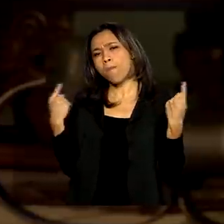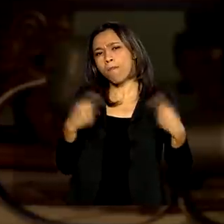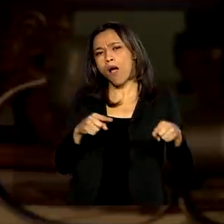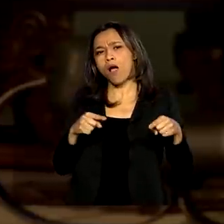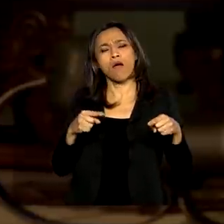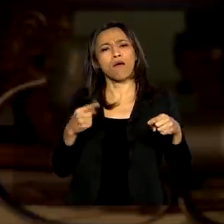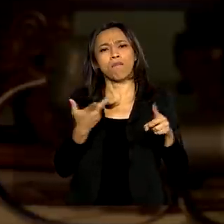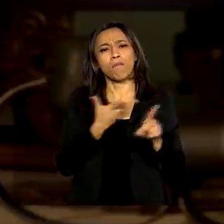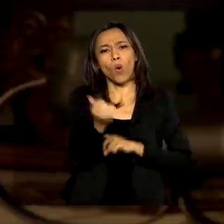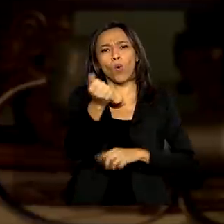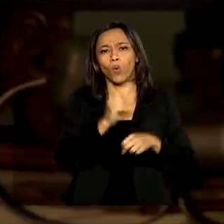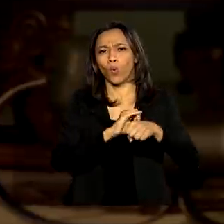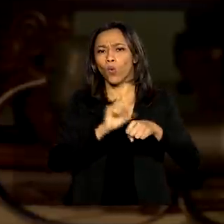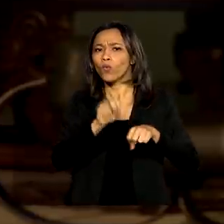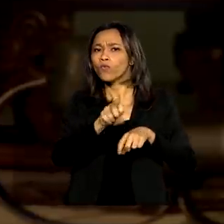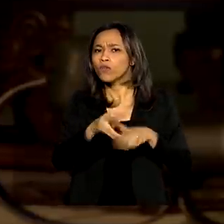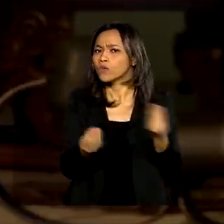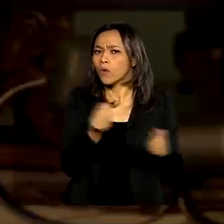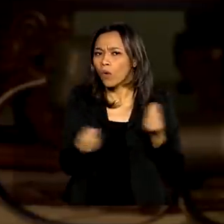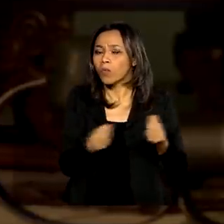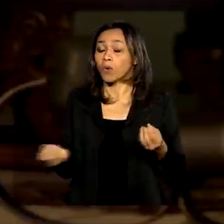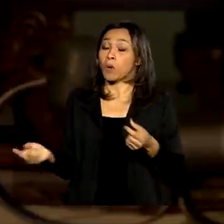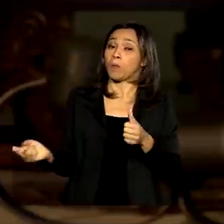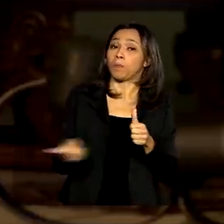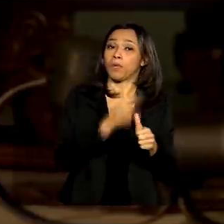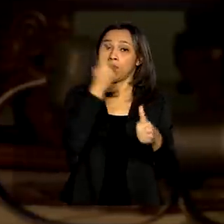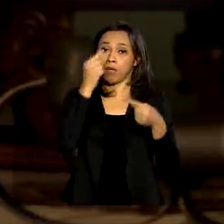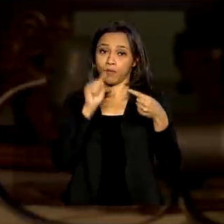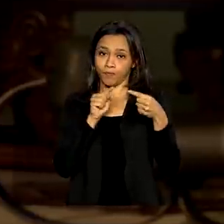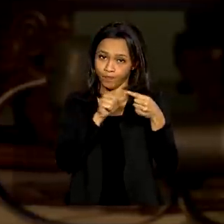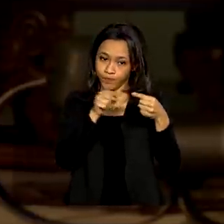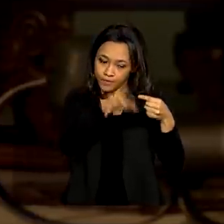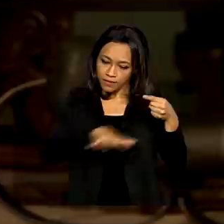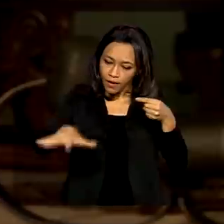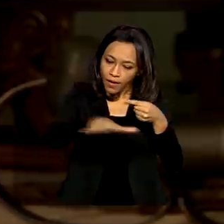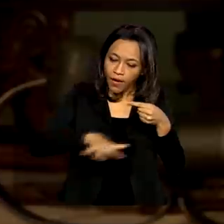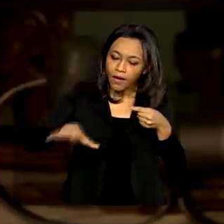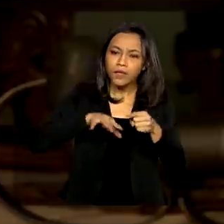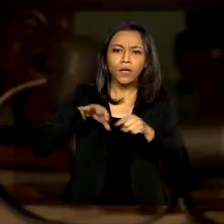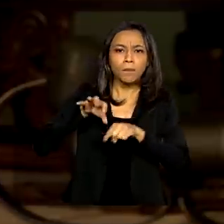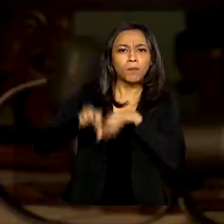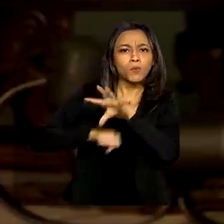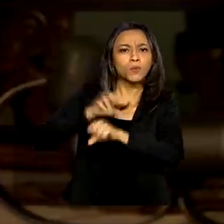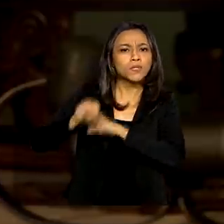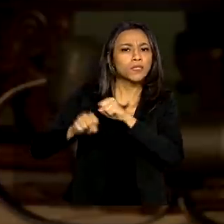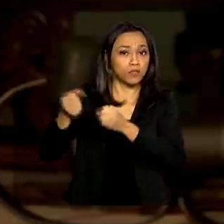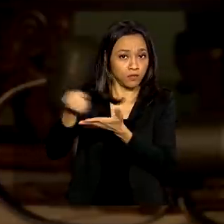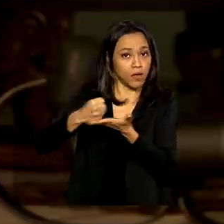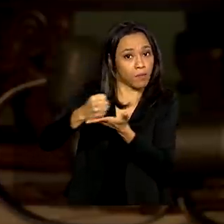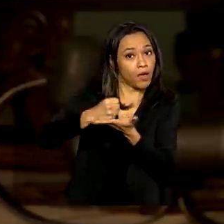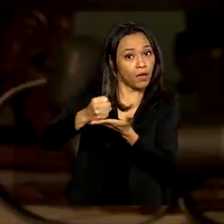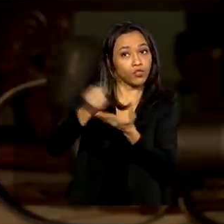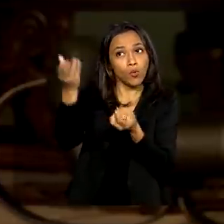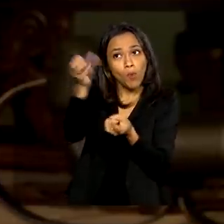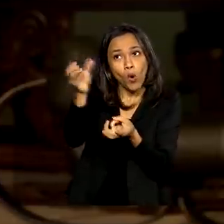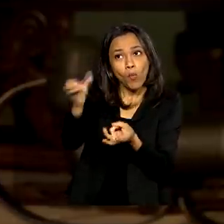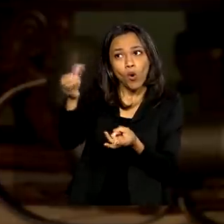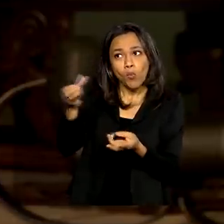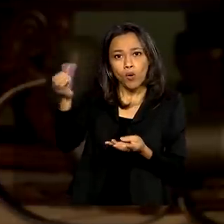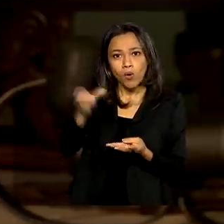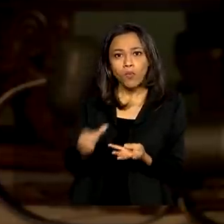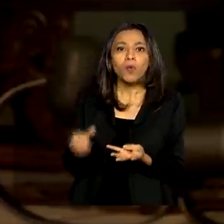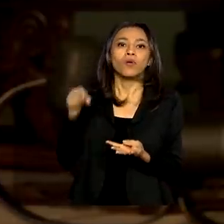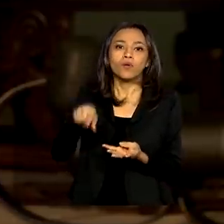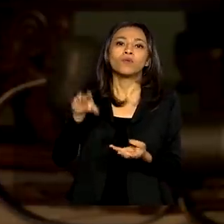propriamente dito. Então, a primeira prioridade nessa área é a busca da reposição de medicamentos, que eu acabei de falar a respeito da